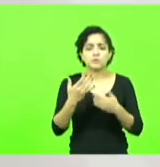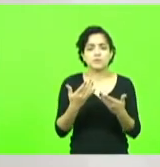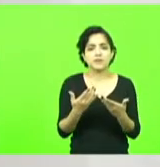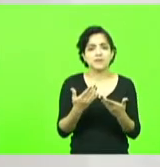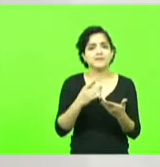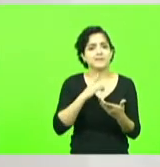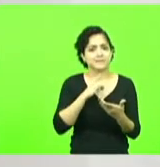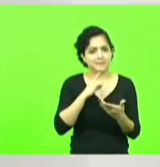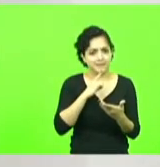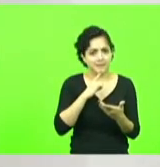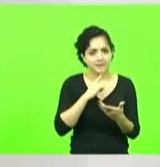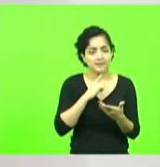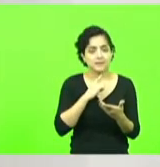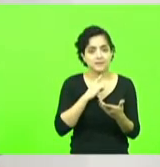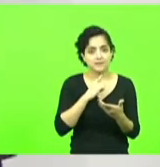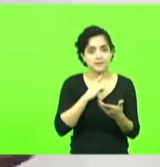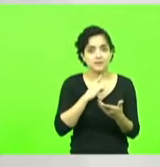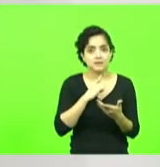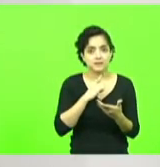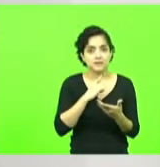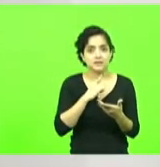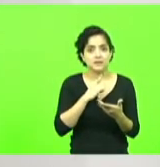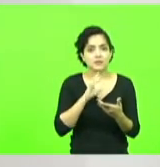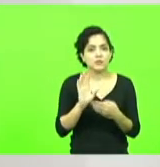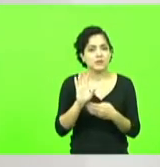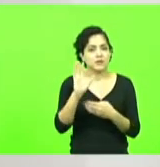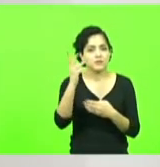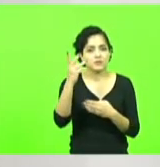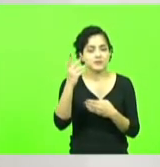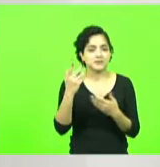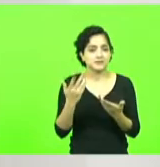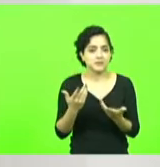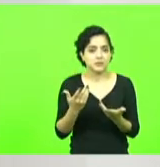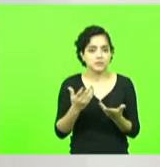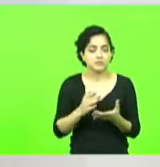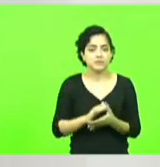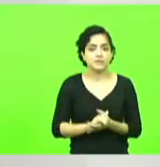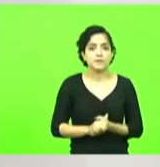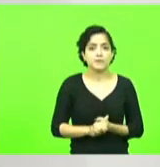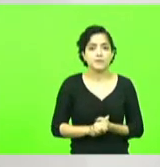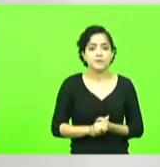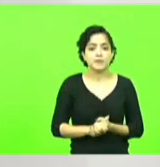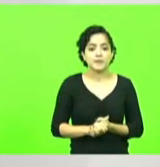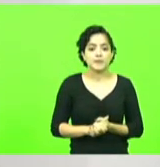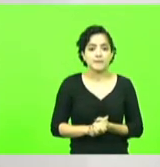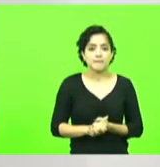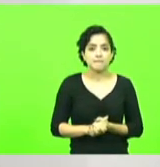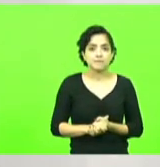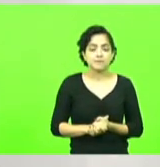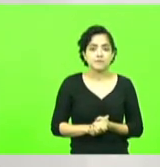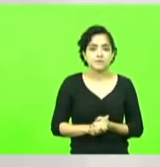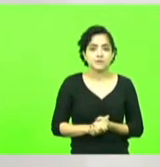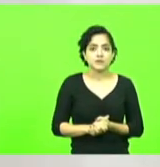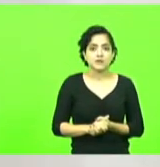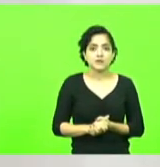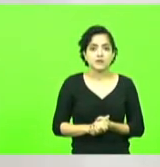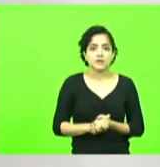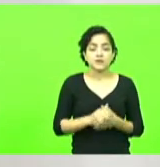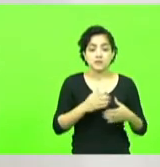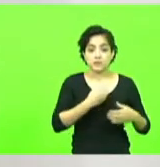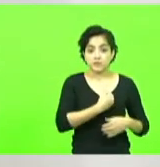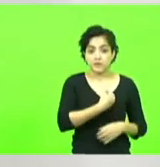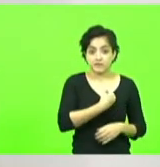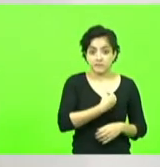aquela aquele caso ali é sensacional né a francesa morava em Imbituba